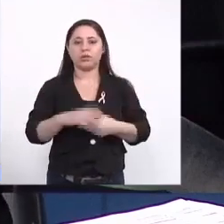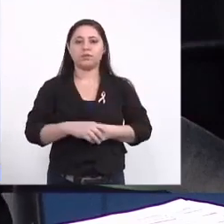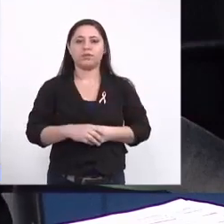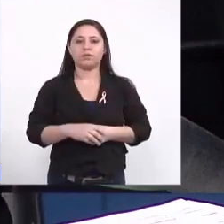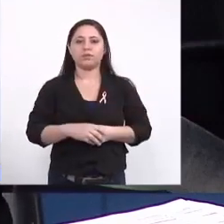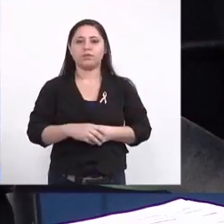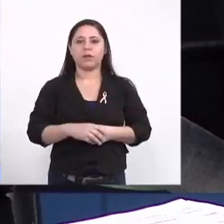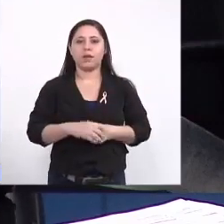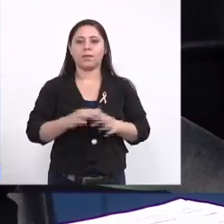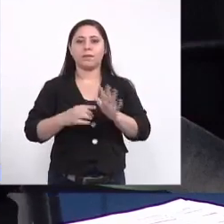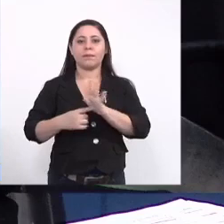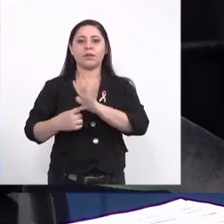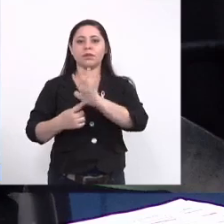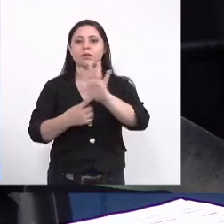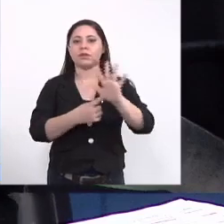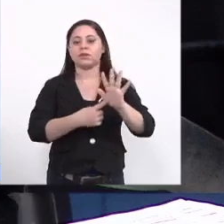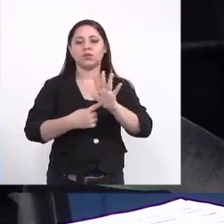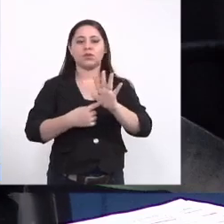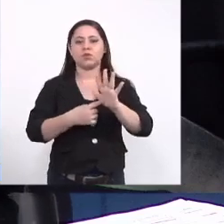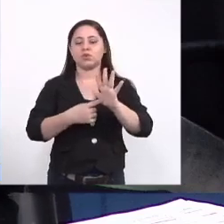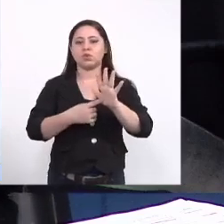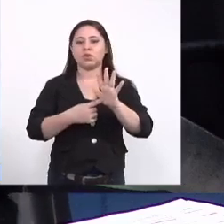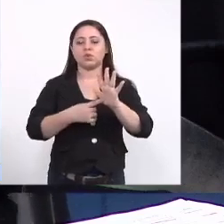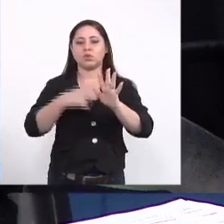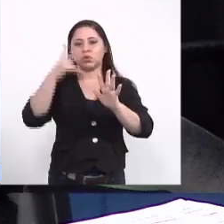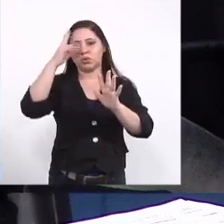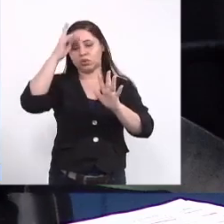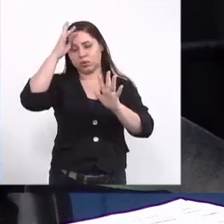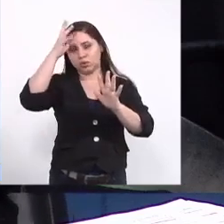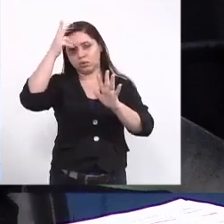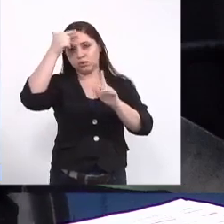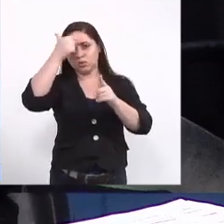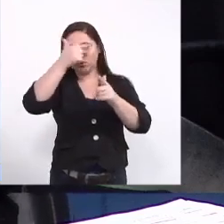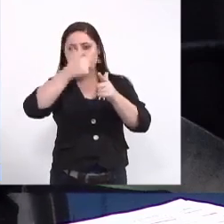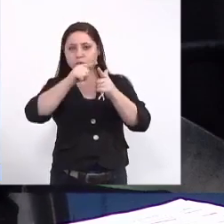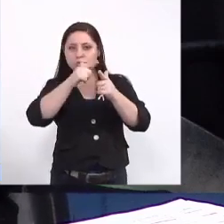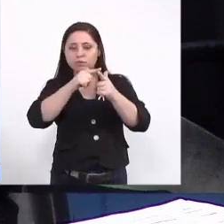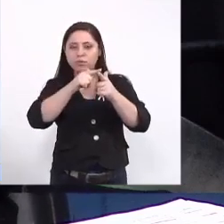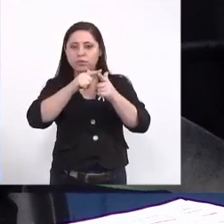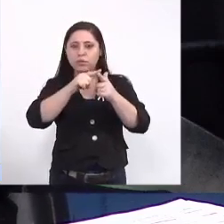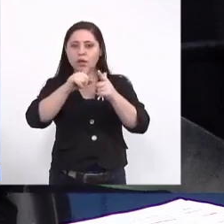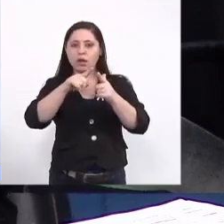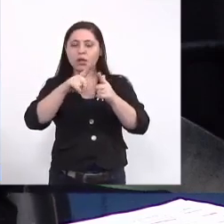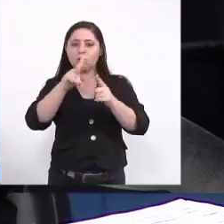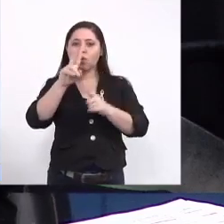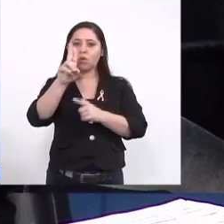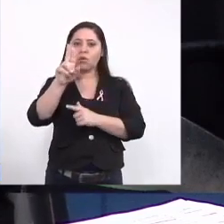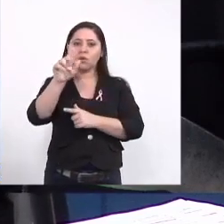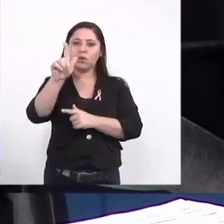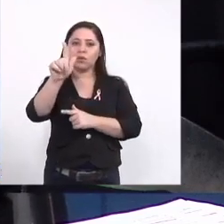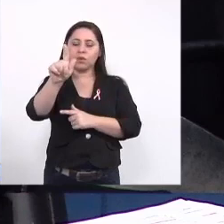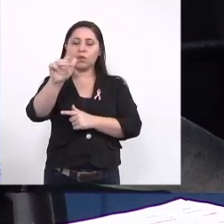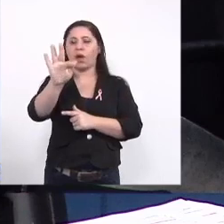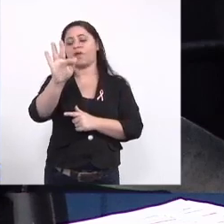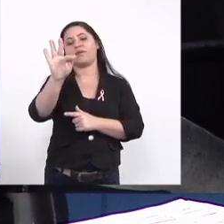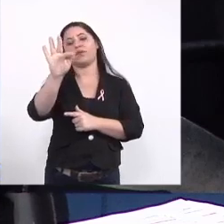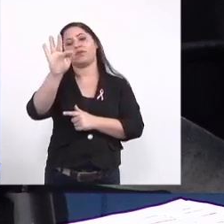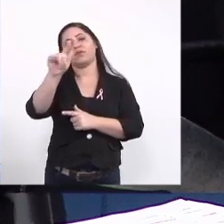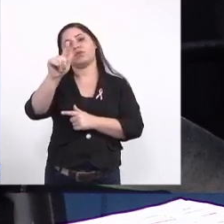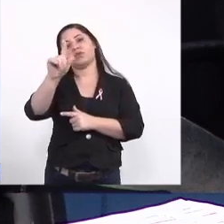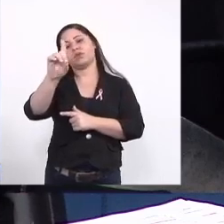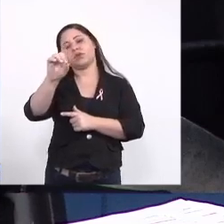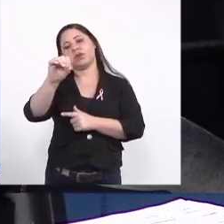para a apresentação dos resultados parciais da pesquisa da UFGD que visa o